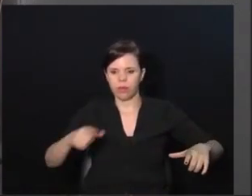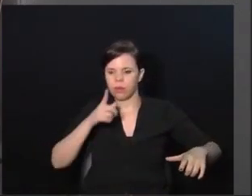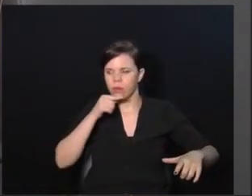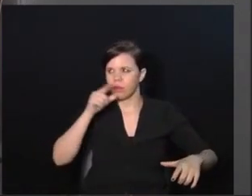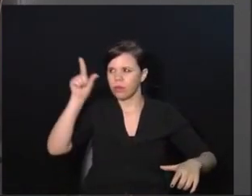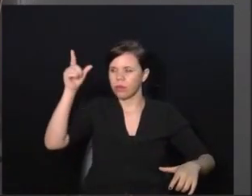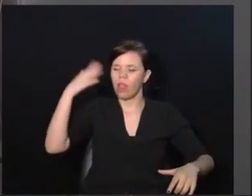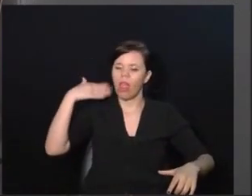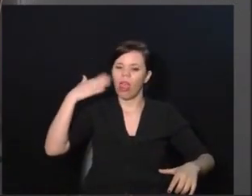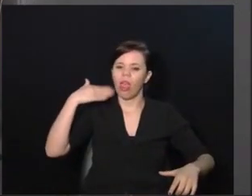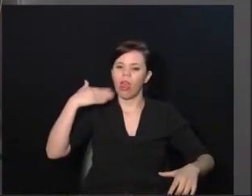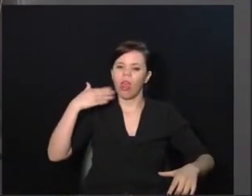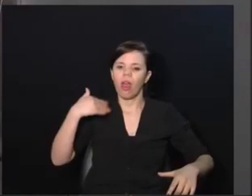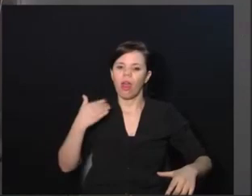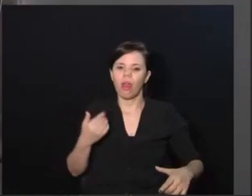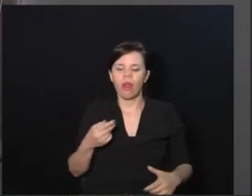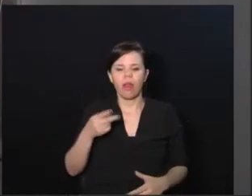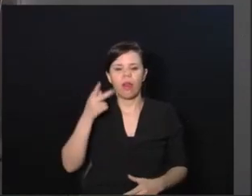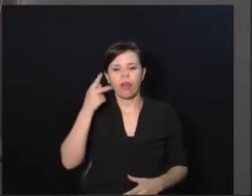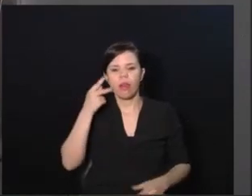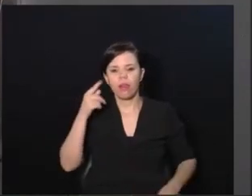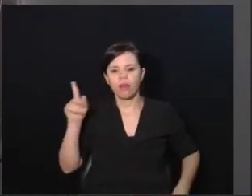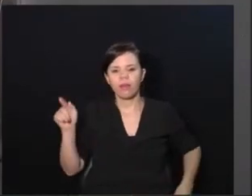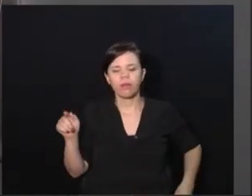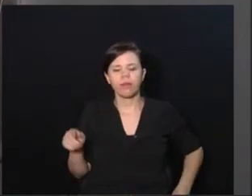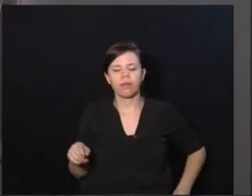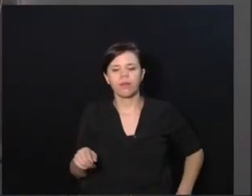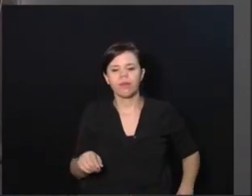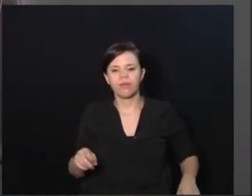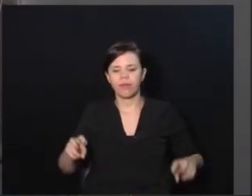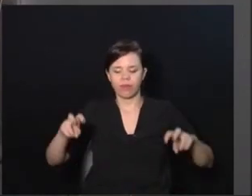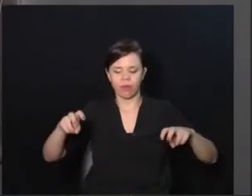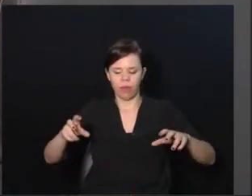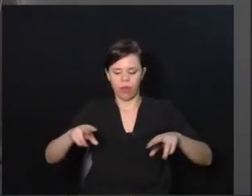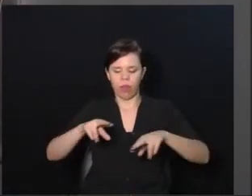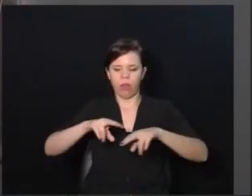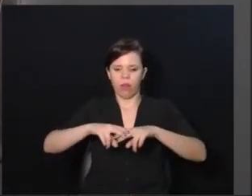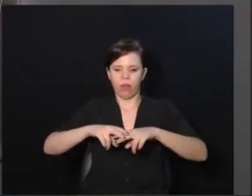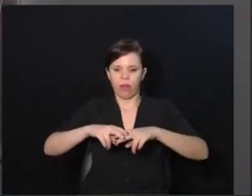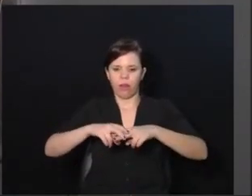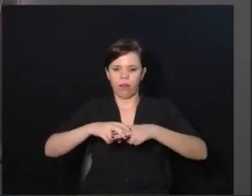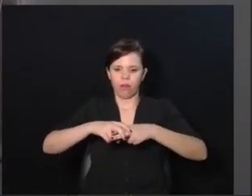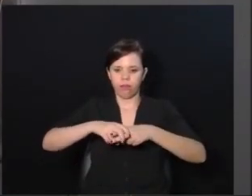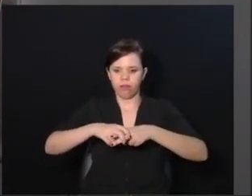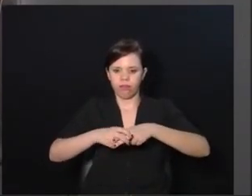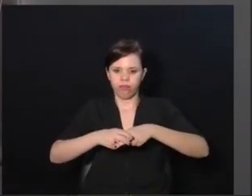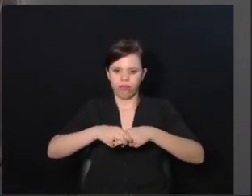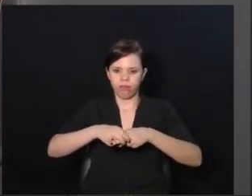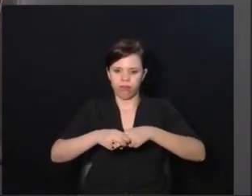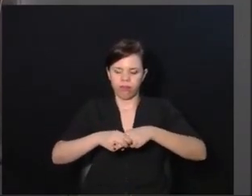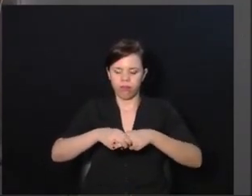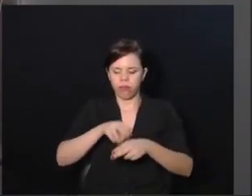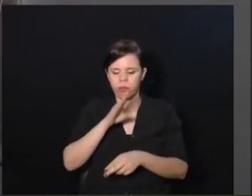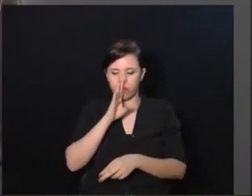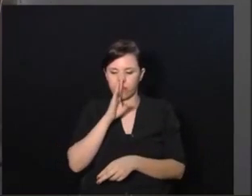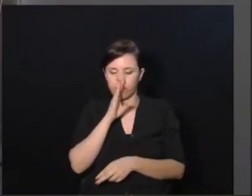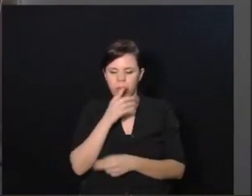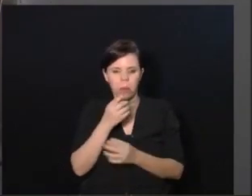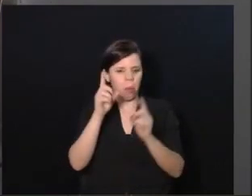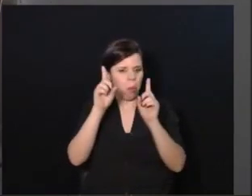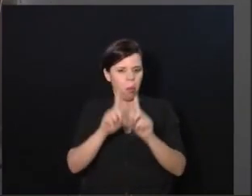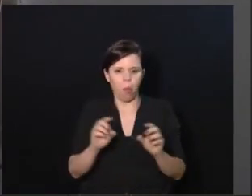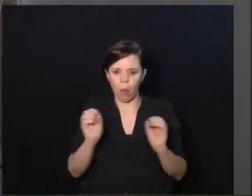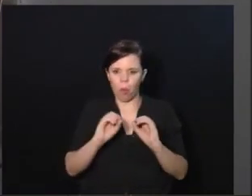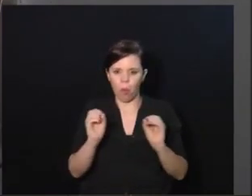Recife, eu acho, e ela sentada na bacia de perninha cruzada, ela ficava quietinha. E aí ela não tinha deficiência